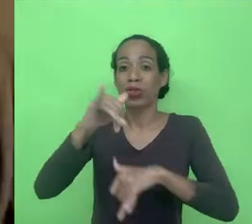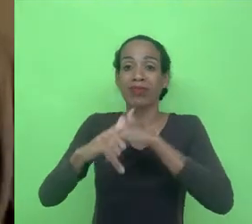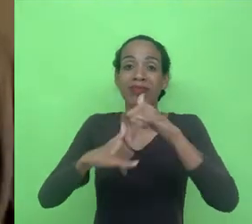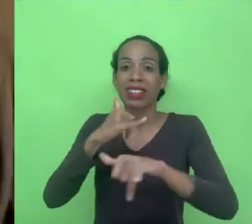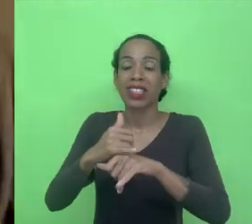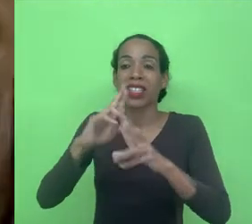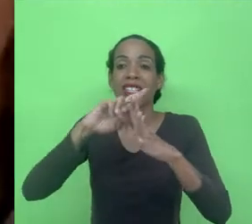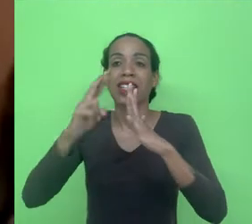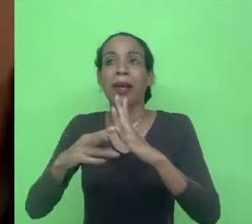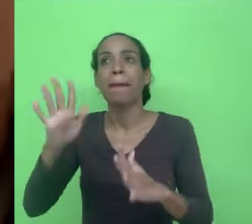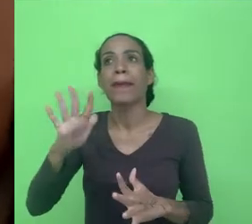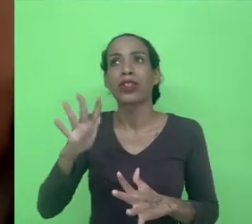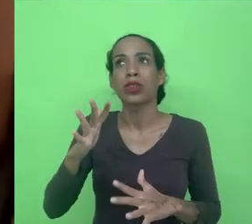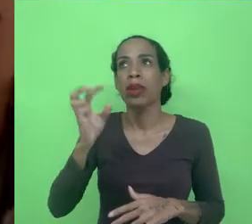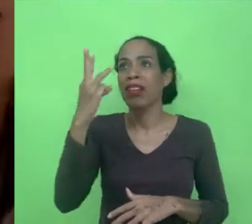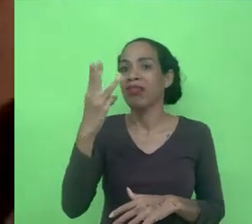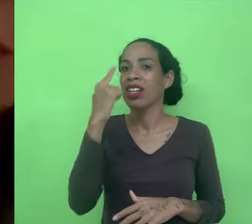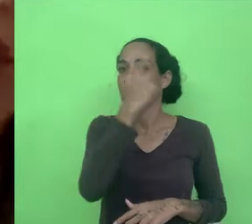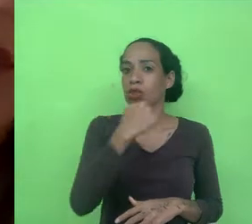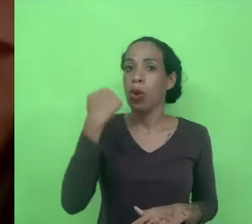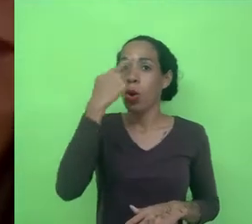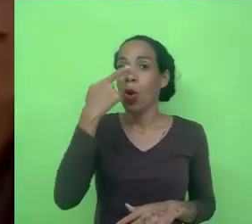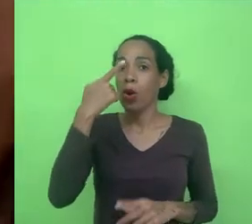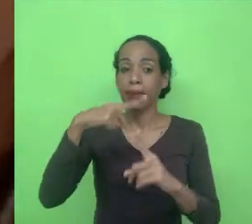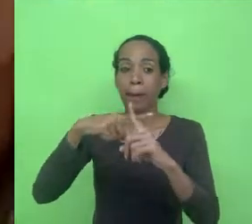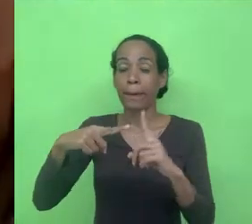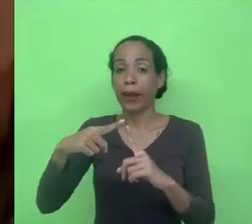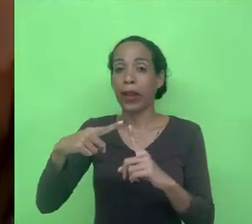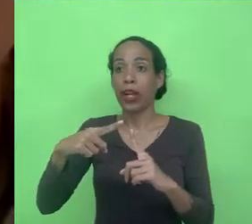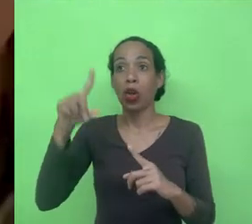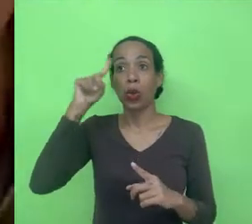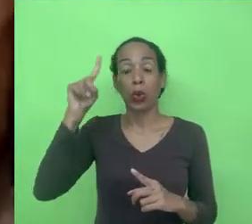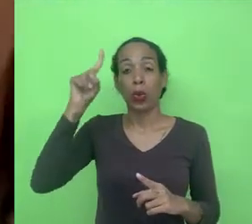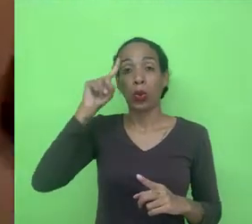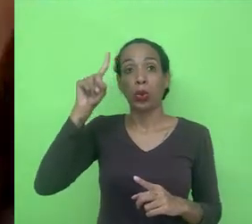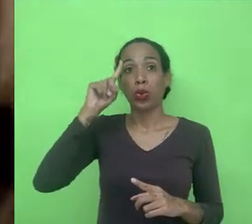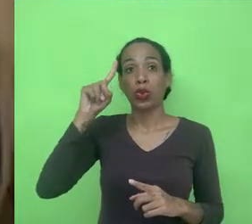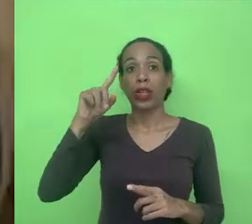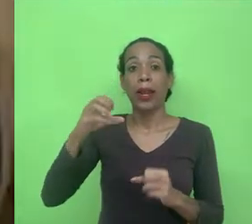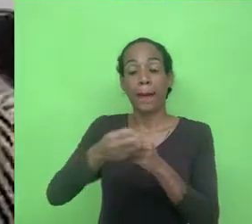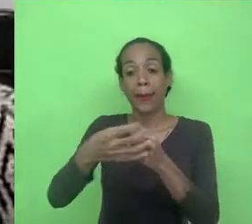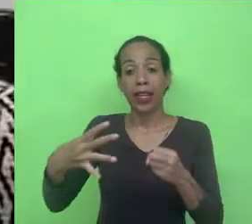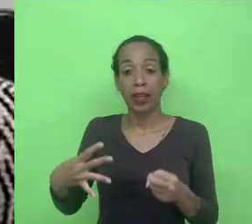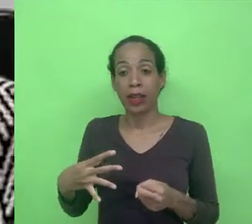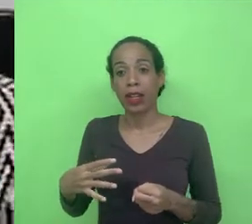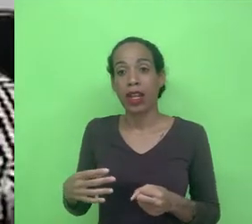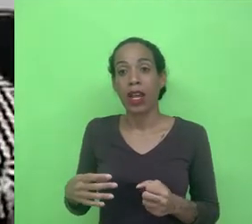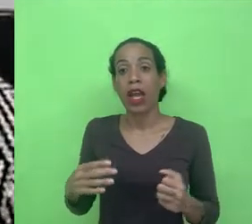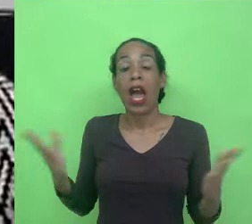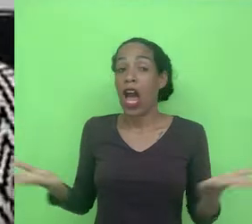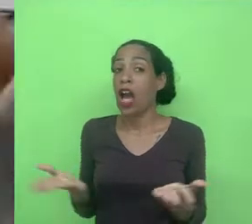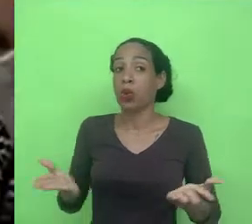média três horas e meias por dia isso na pandemia agora já não tem mais esses dados